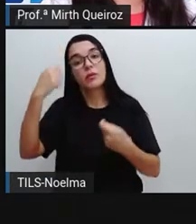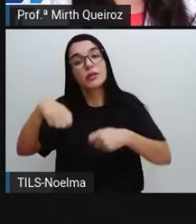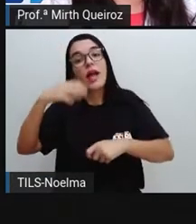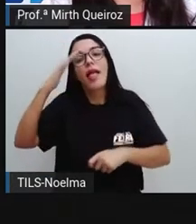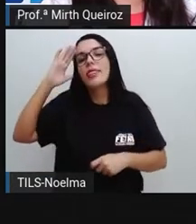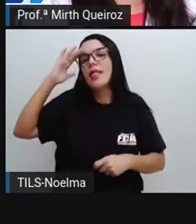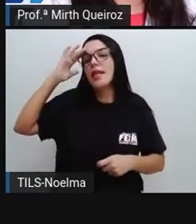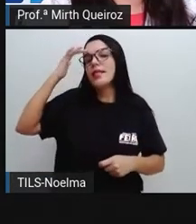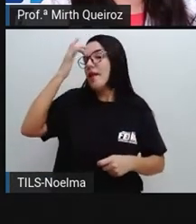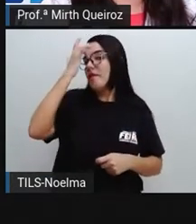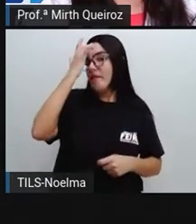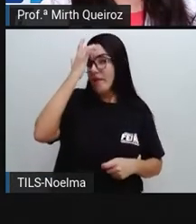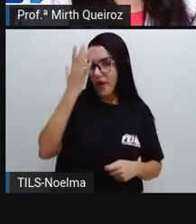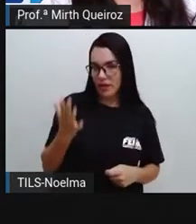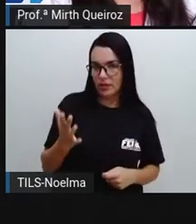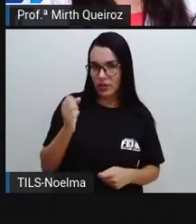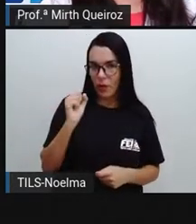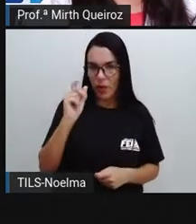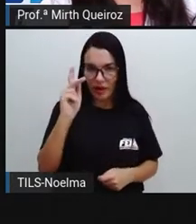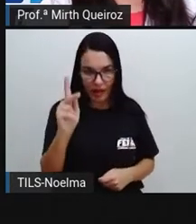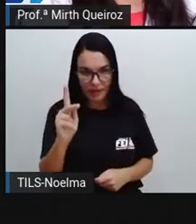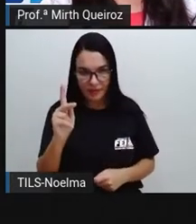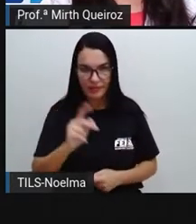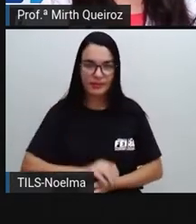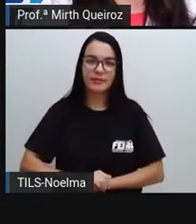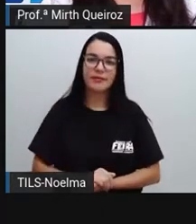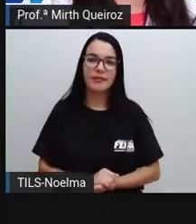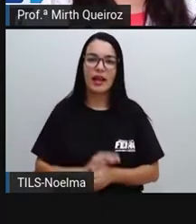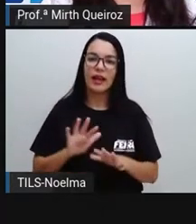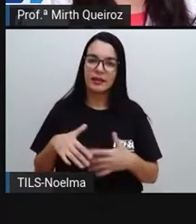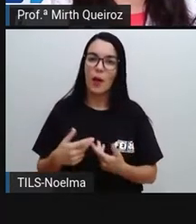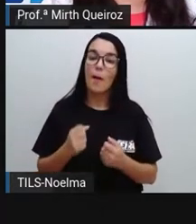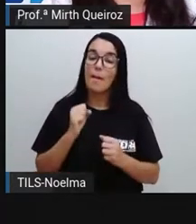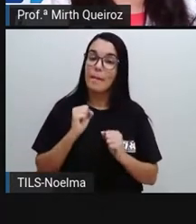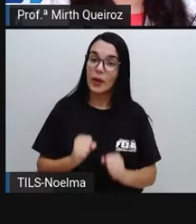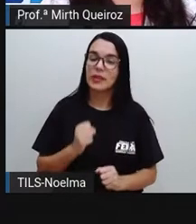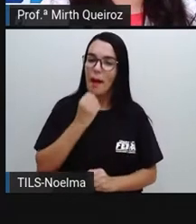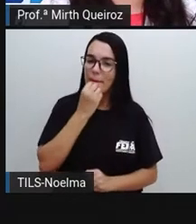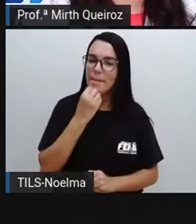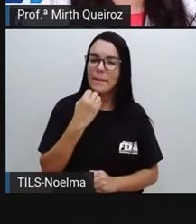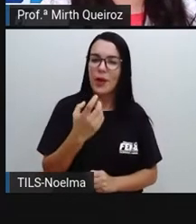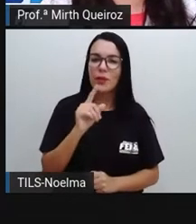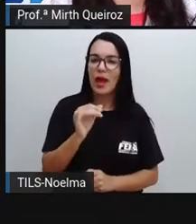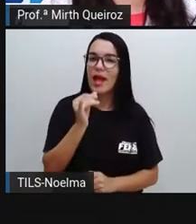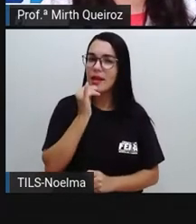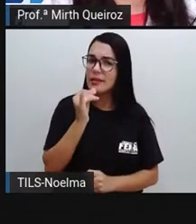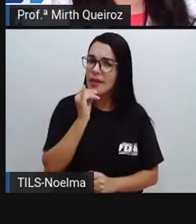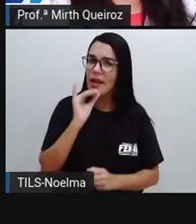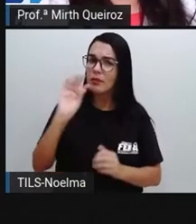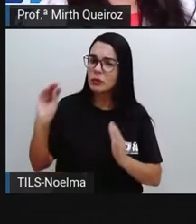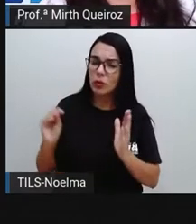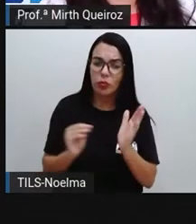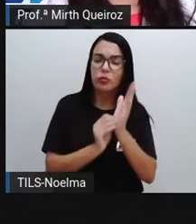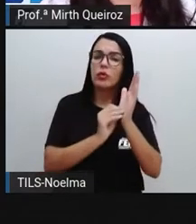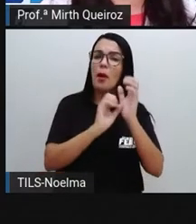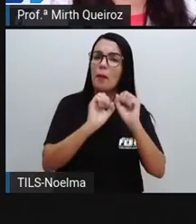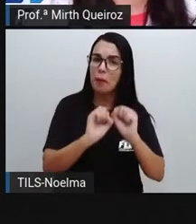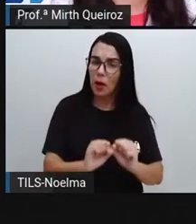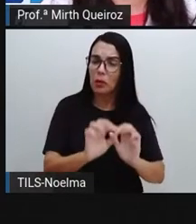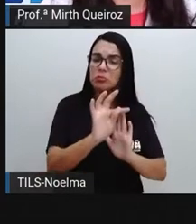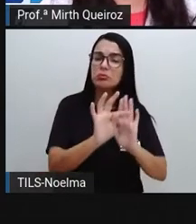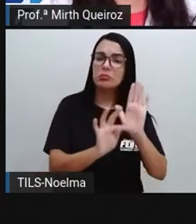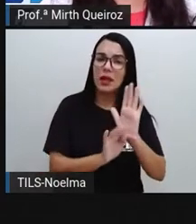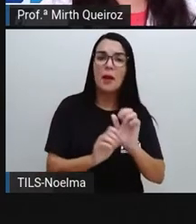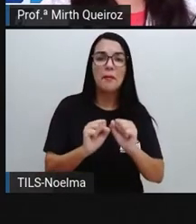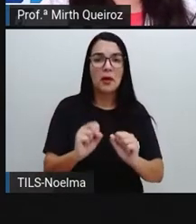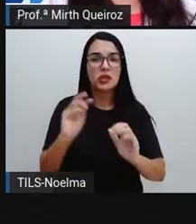a informação. Para isso, é benéfico que a gente comece a usar dentro do texto, exemplos, analogias,